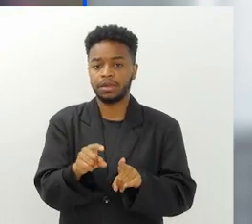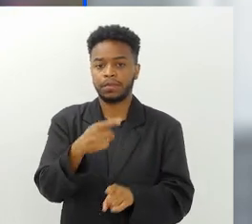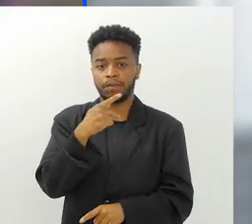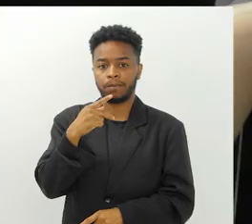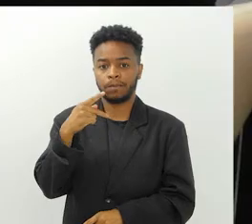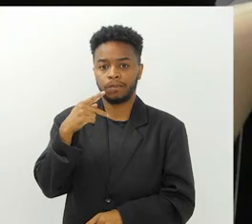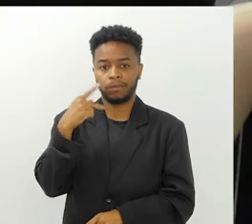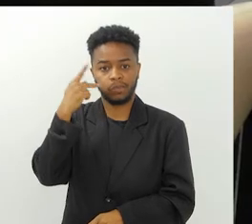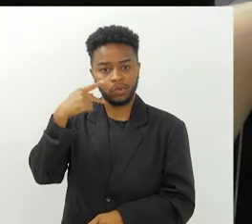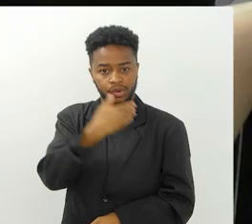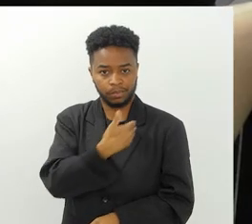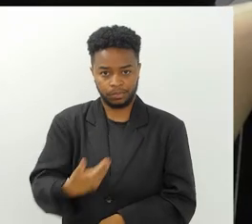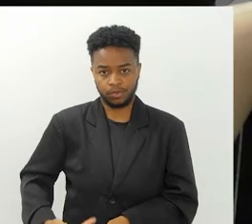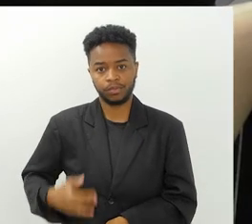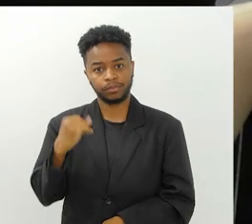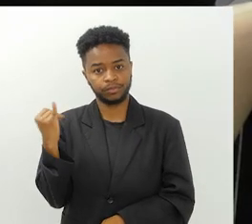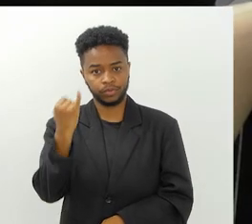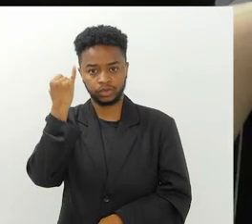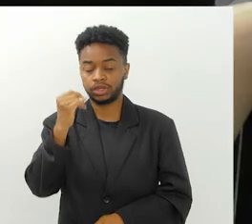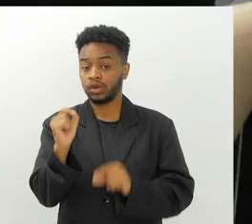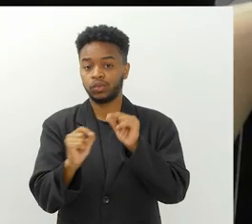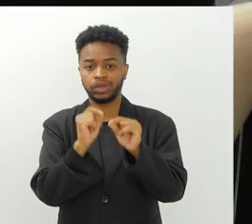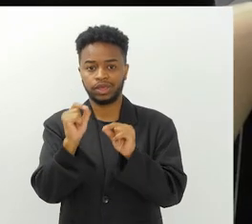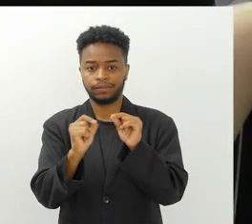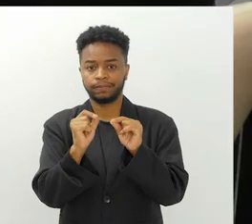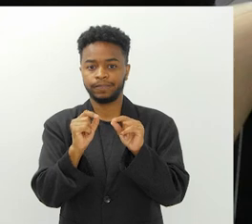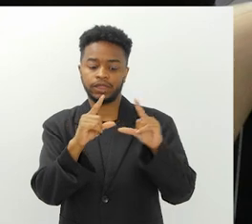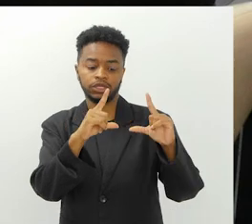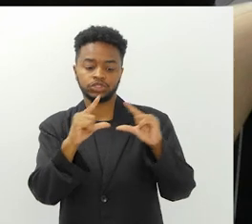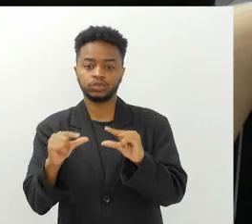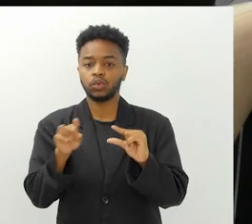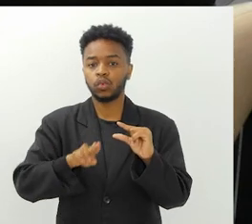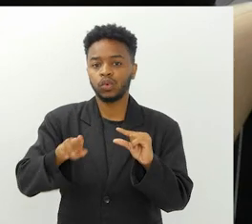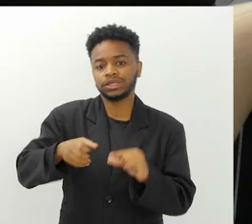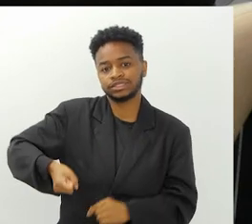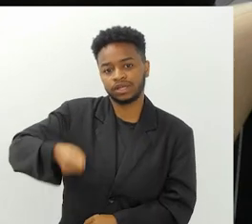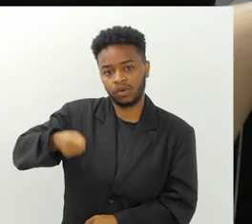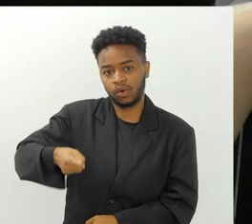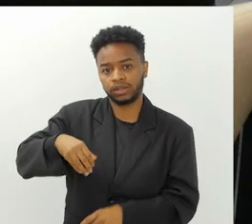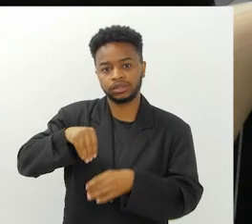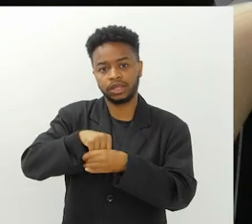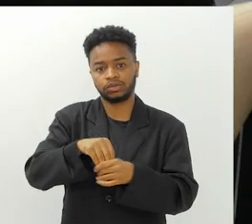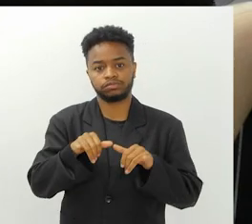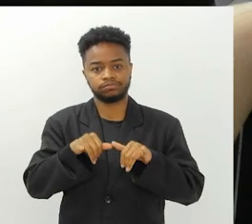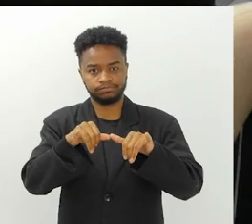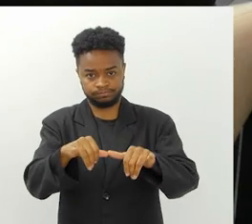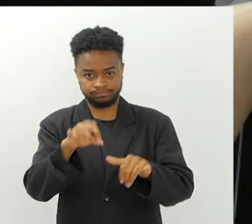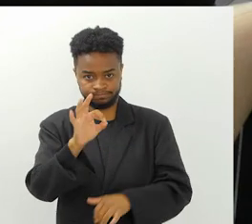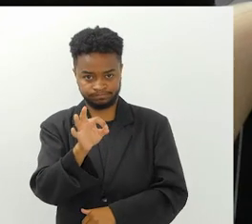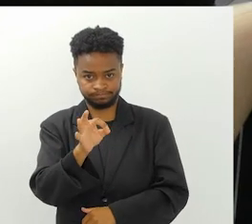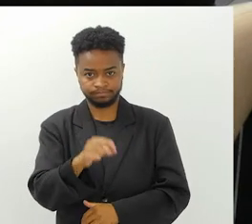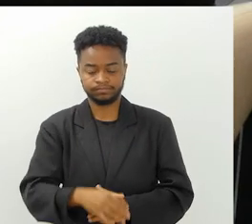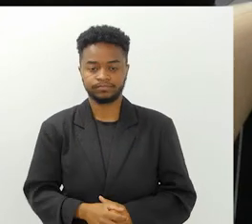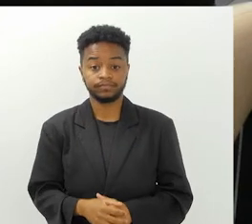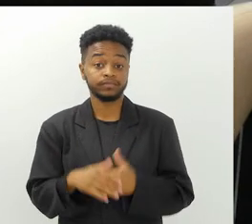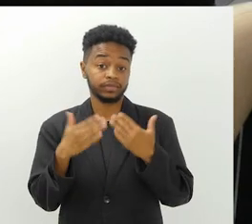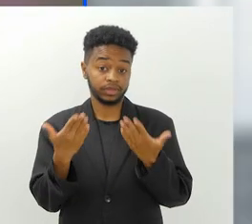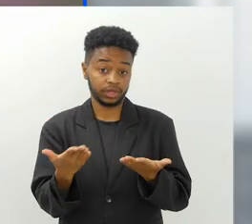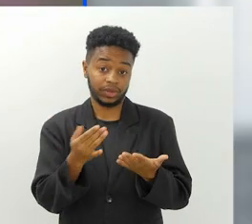de Janeiro e é uma política pública importante, que foi a redução de uso de sacolas plásticas no supermercado.